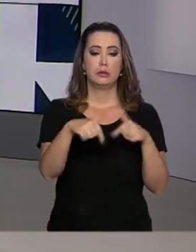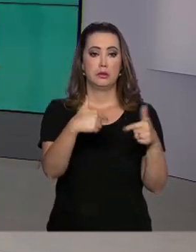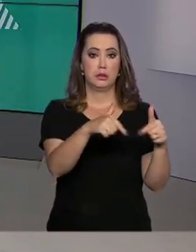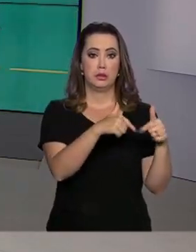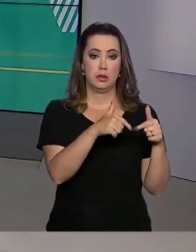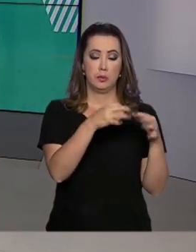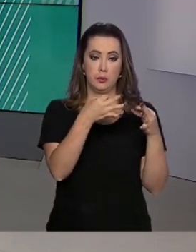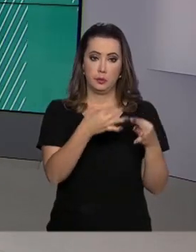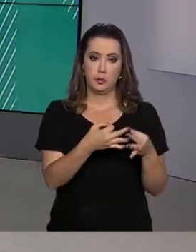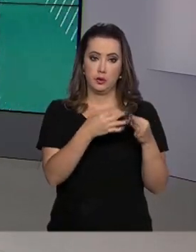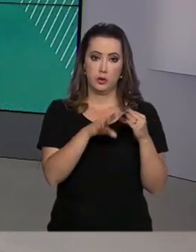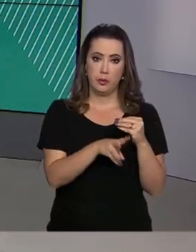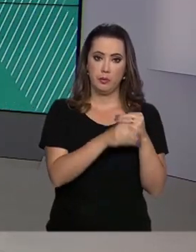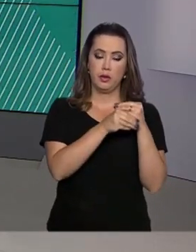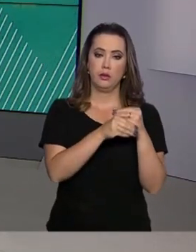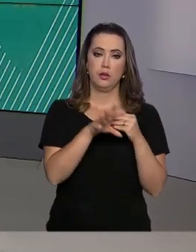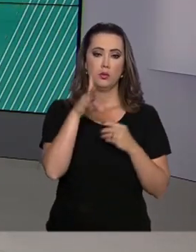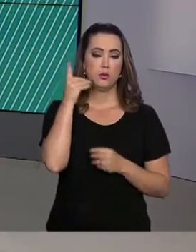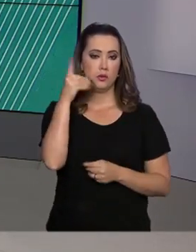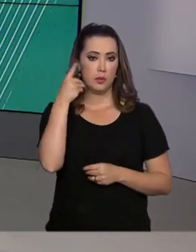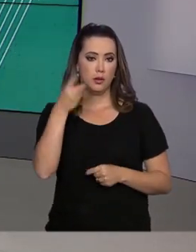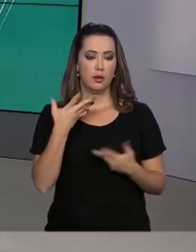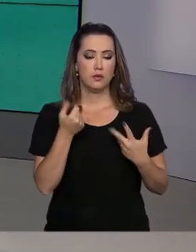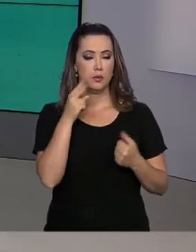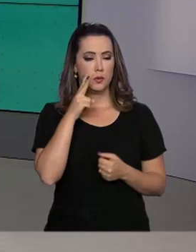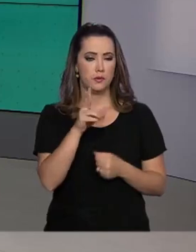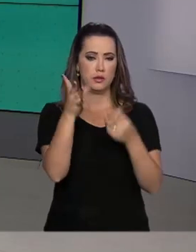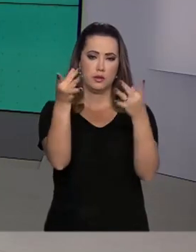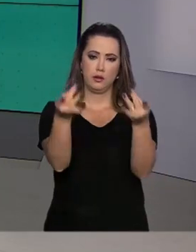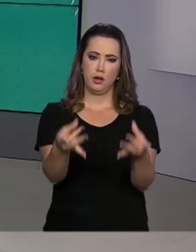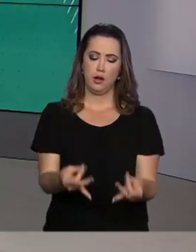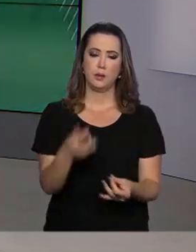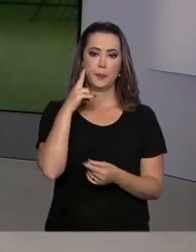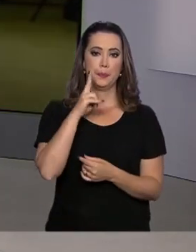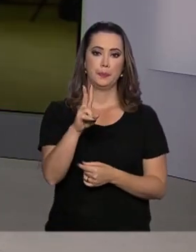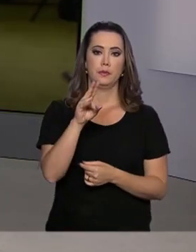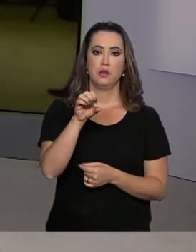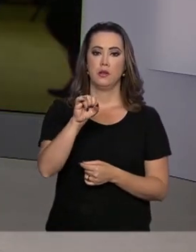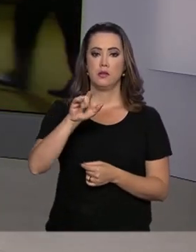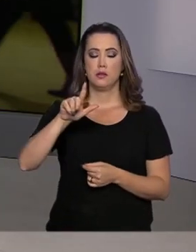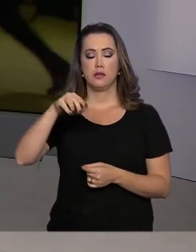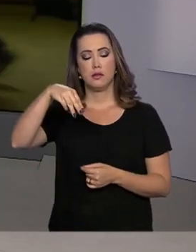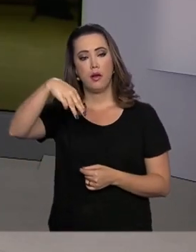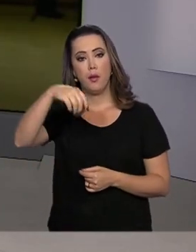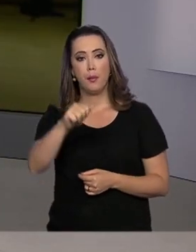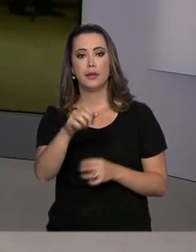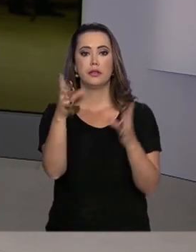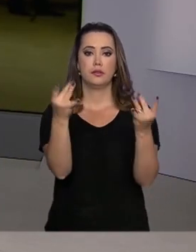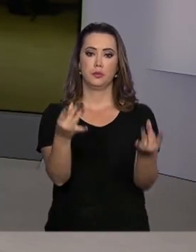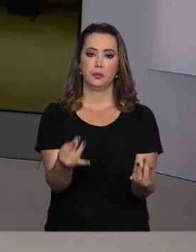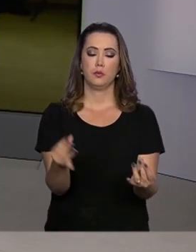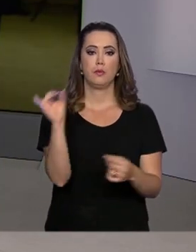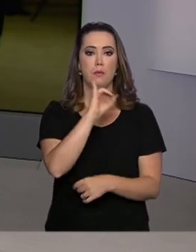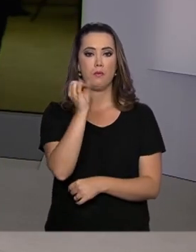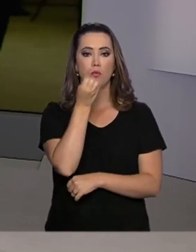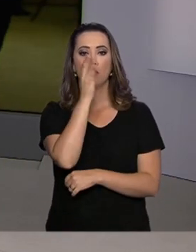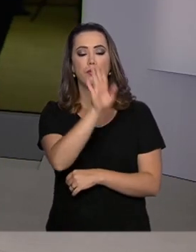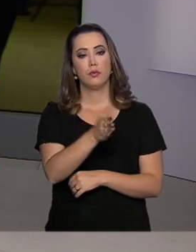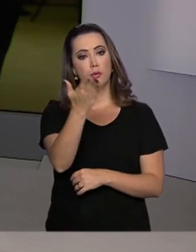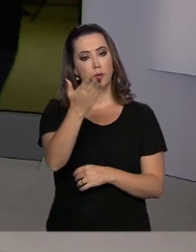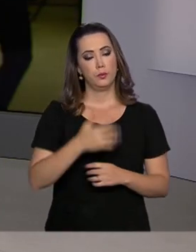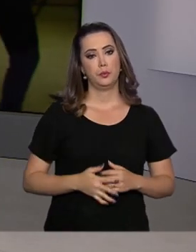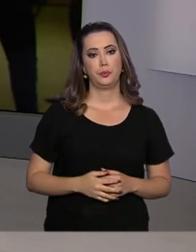parlamentares. Quem tem mais informações ao vivo para a gente é a repórter Selma Dias. Oi, Selma, boa tarde para você.